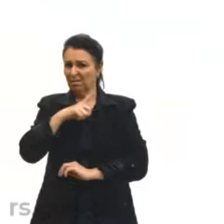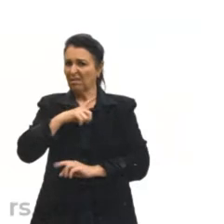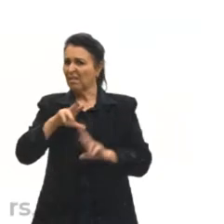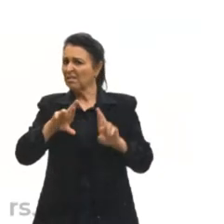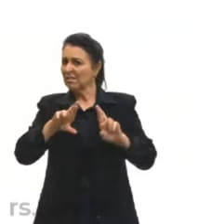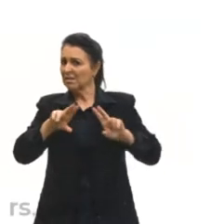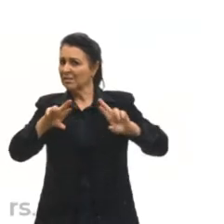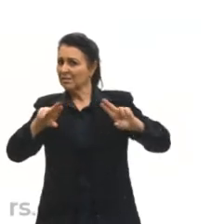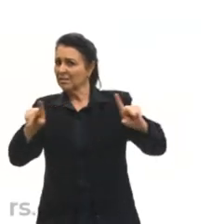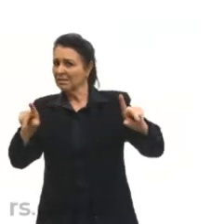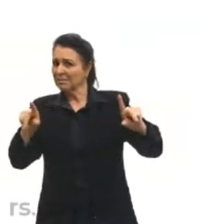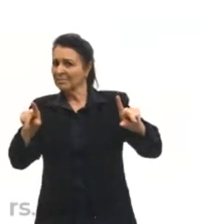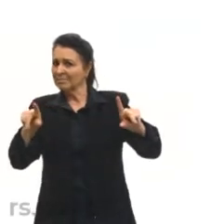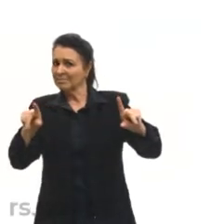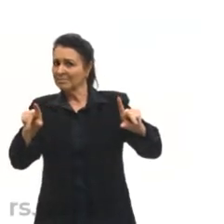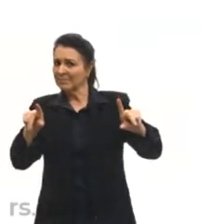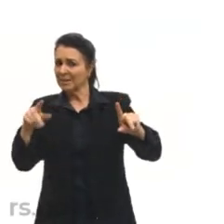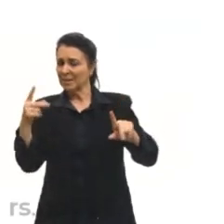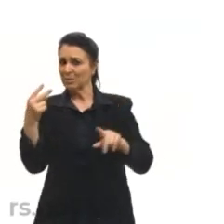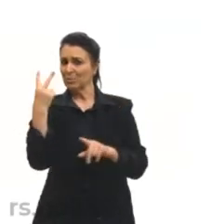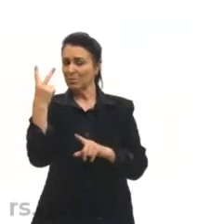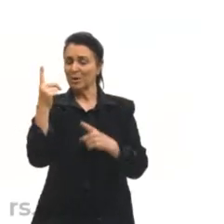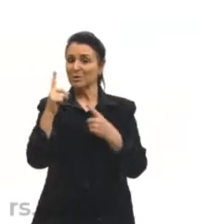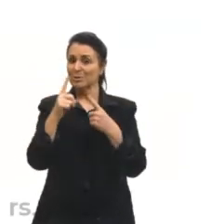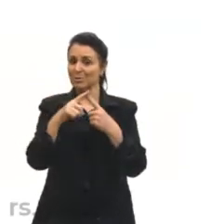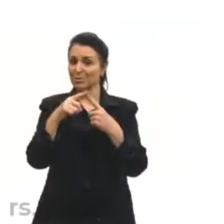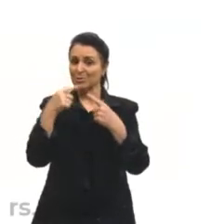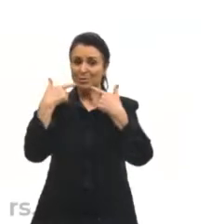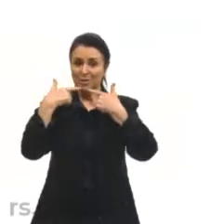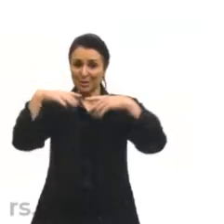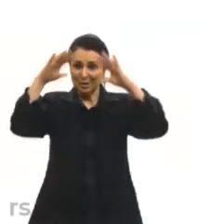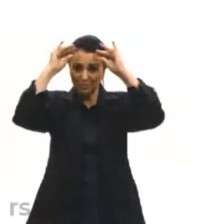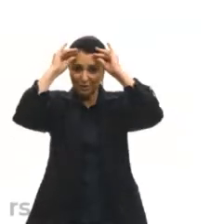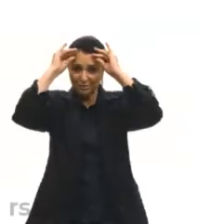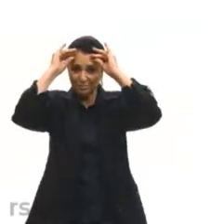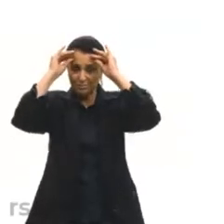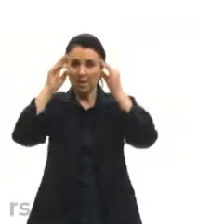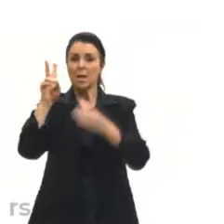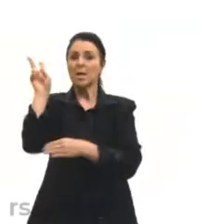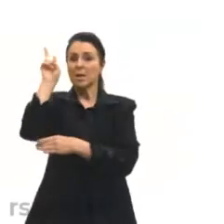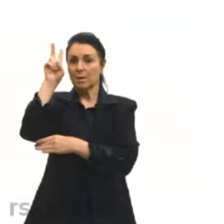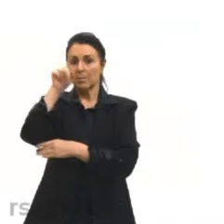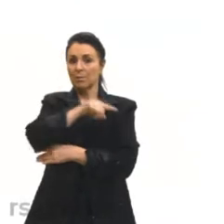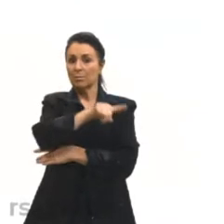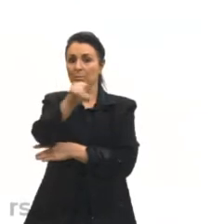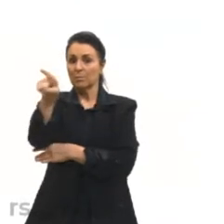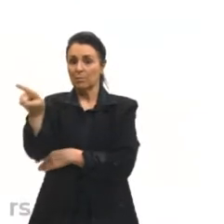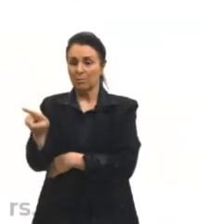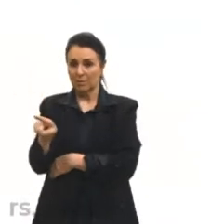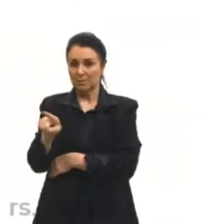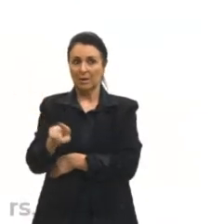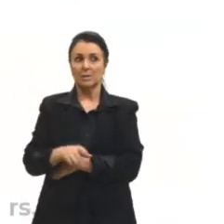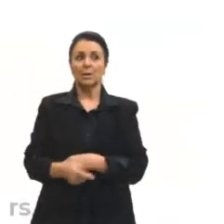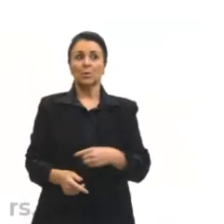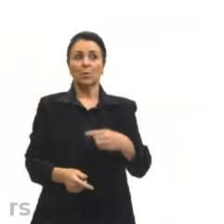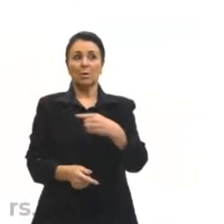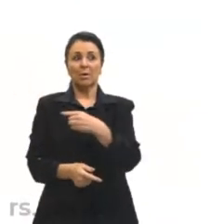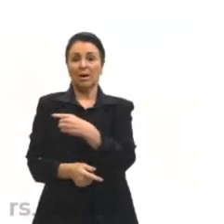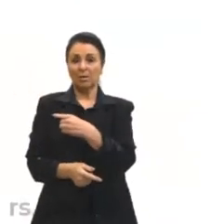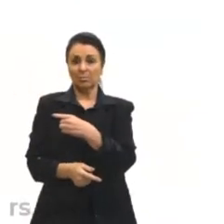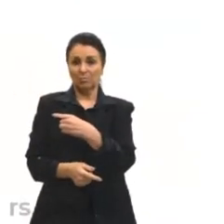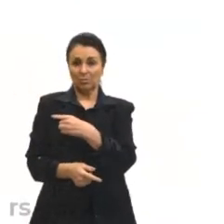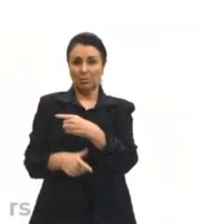entre esses dois tipos de linguagem. Quero lembrá-los que aqui no cantinho, né, vocês têm o meu